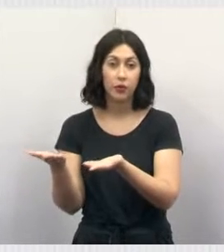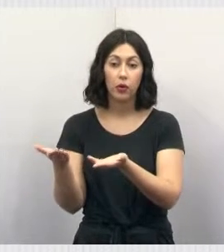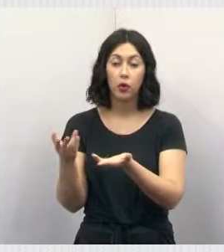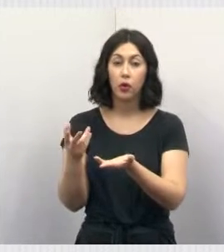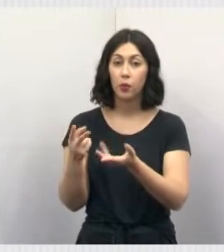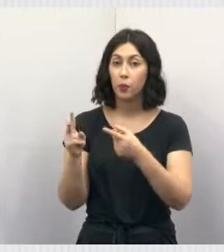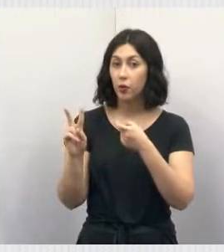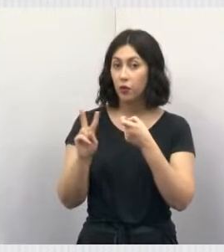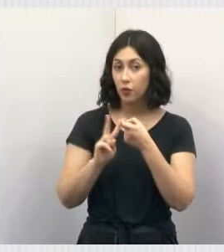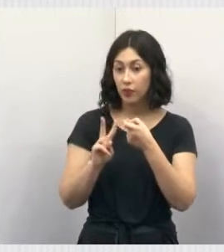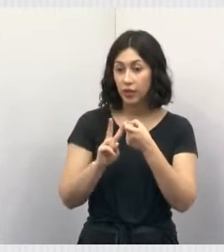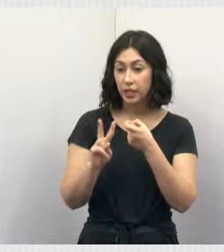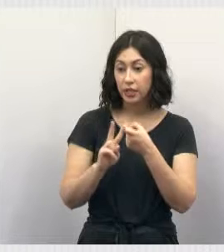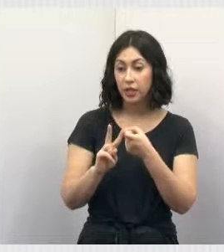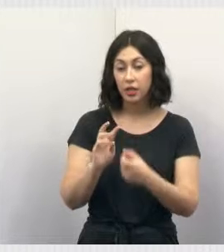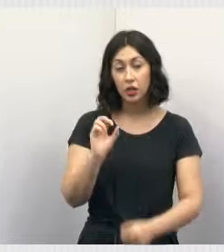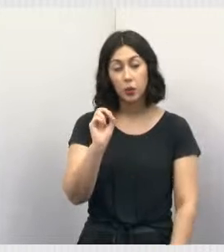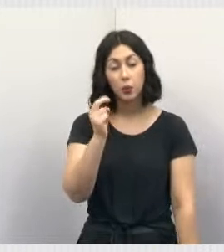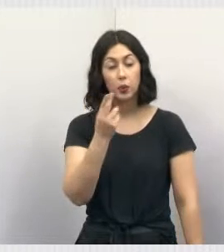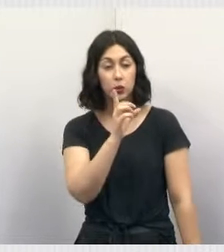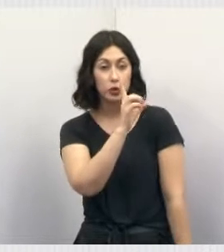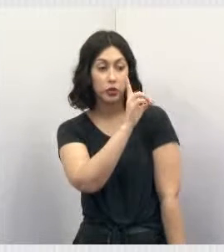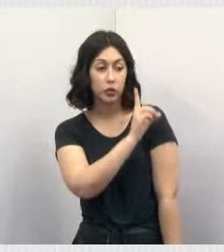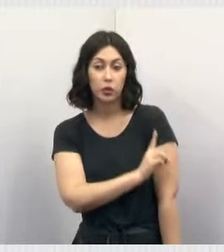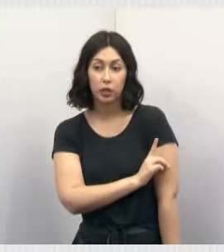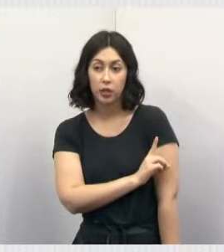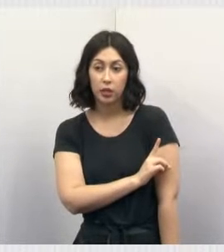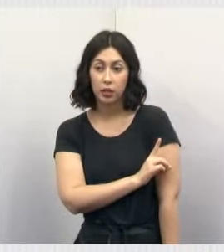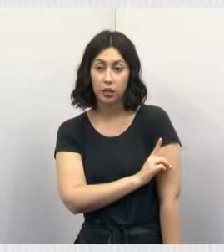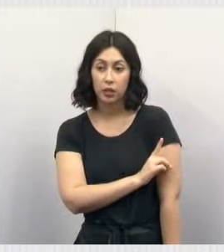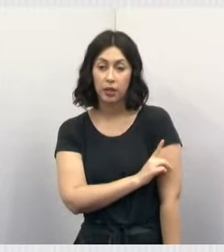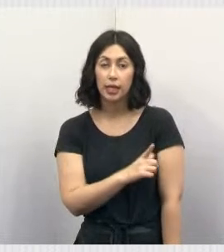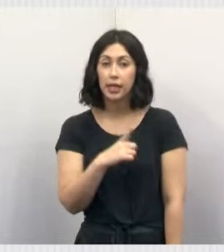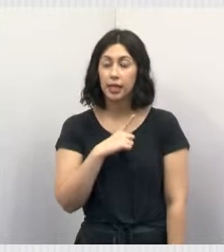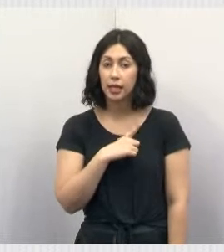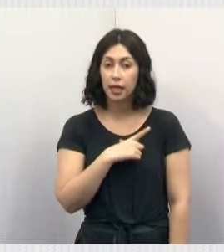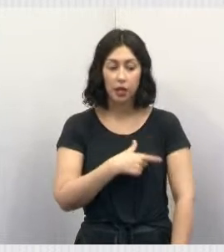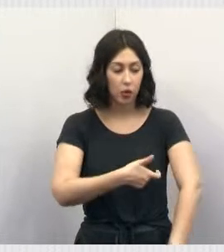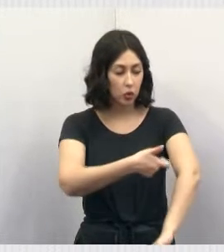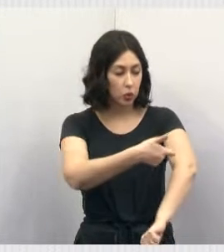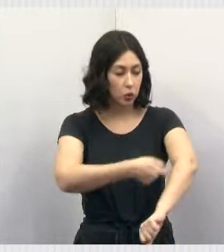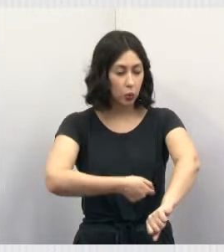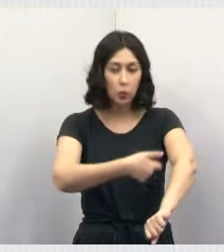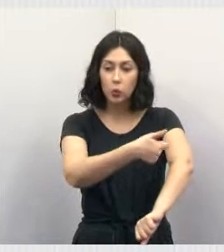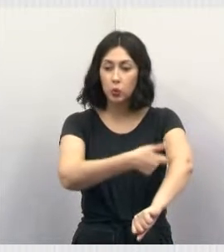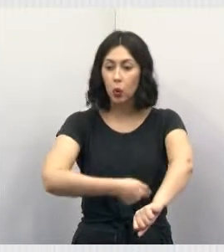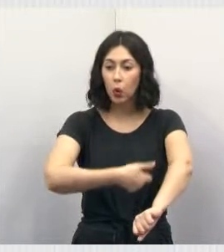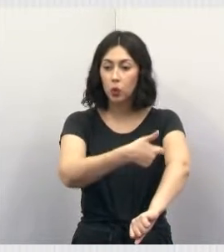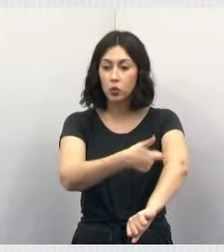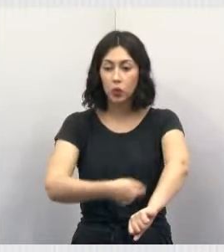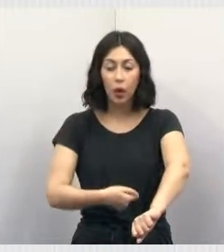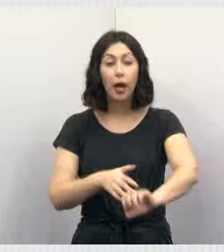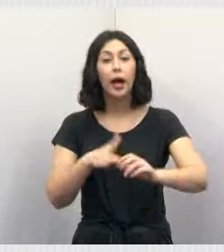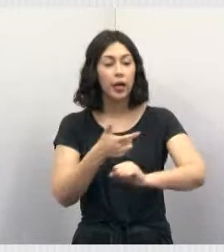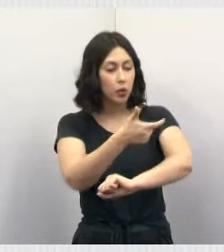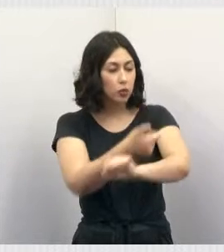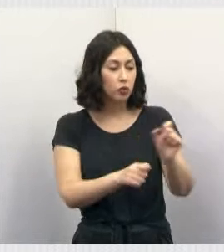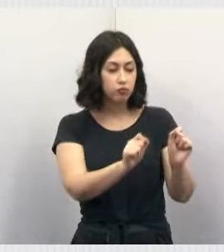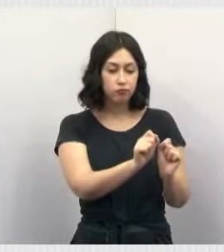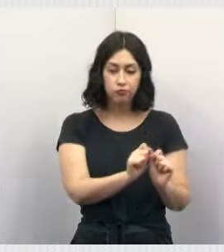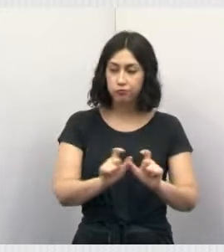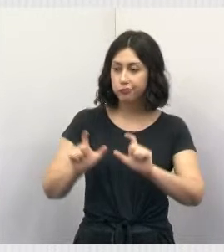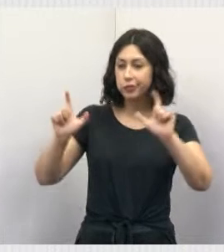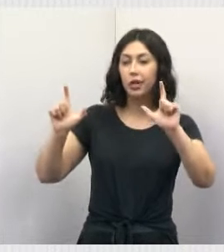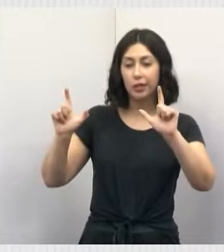veterinária ou até a diretoria, que tem o rastreador, através desse rastreador,